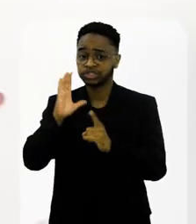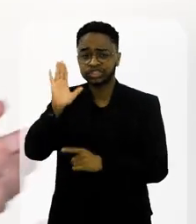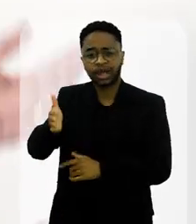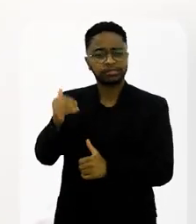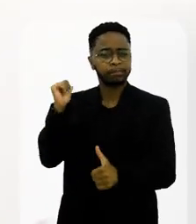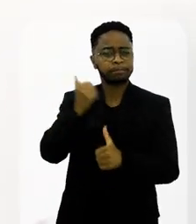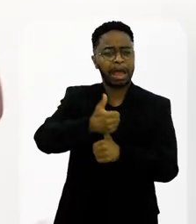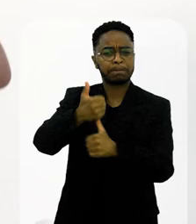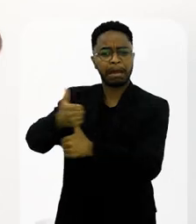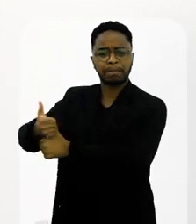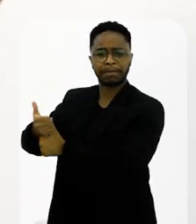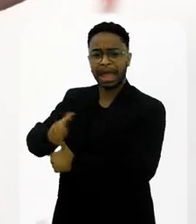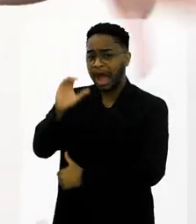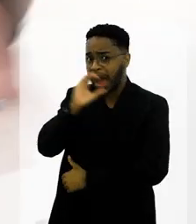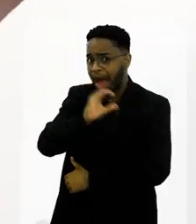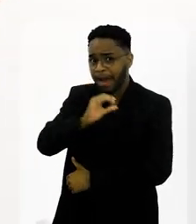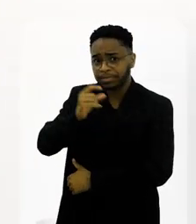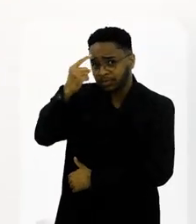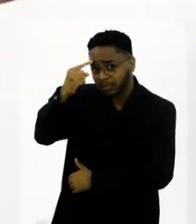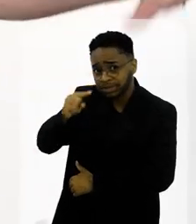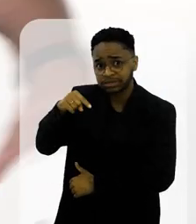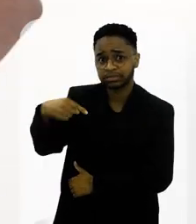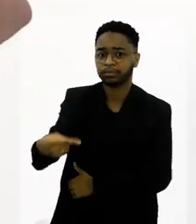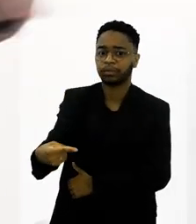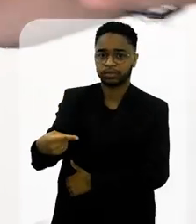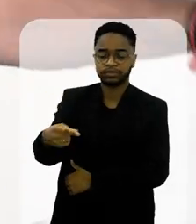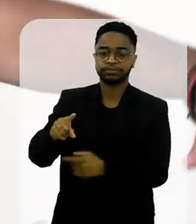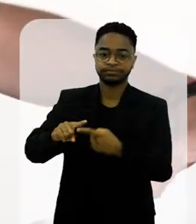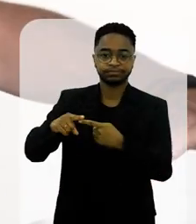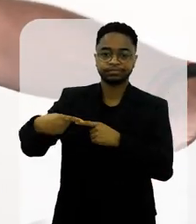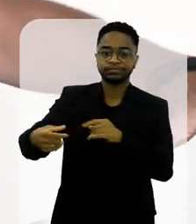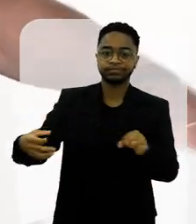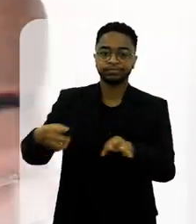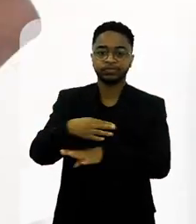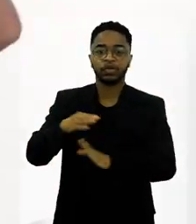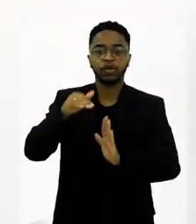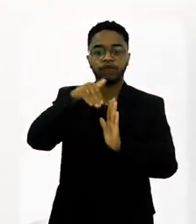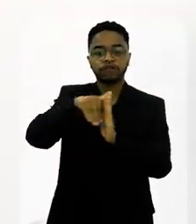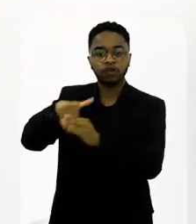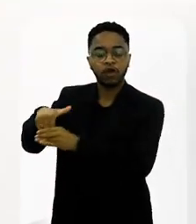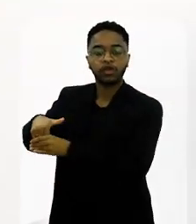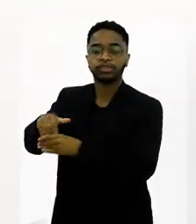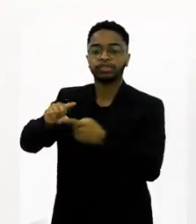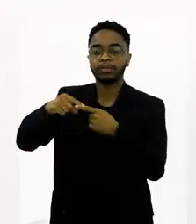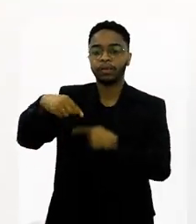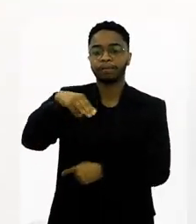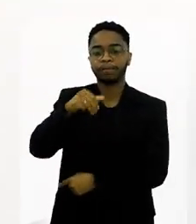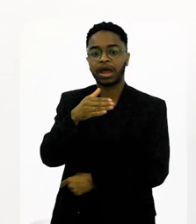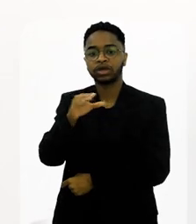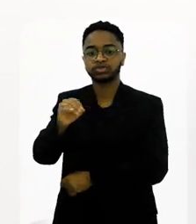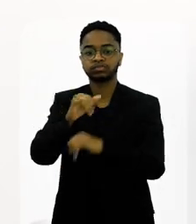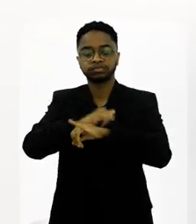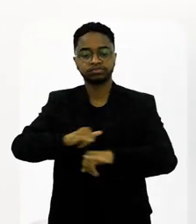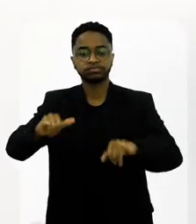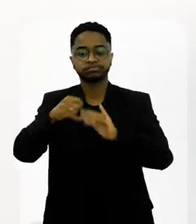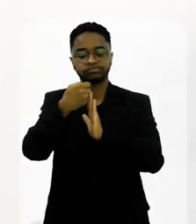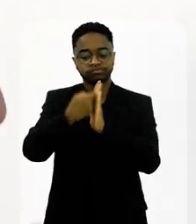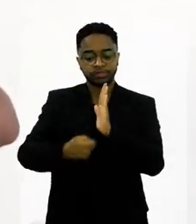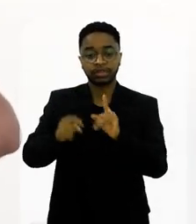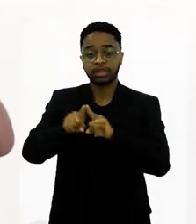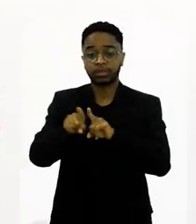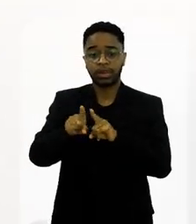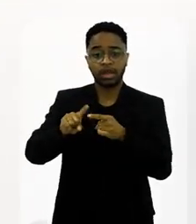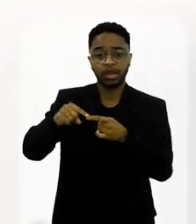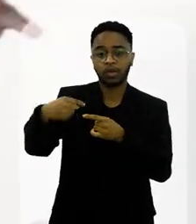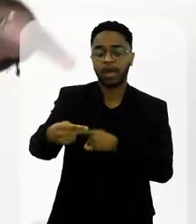você já tem o troca-troca todo, quase na mesma semana, logo depois da apuração. Em março já está todo mundo anunciando o enredo, em abril já